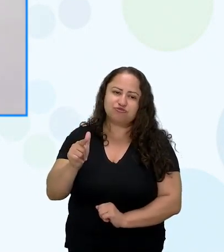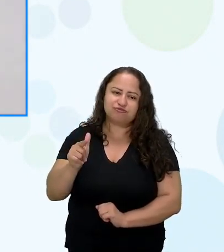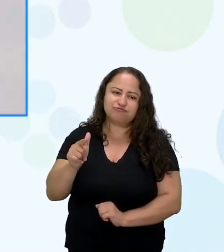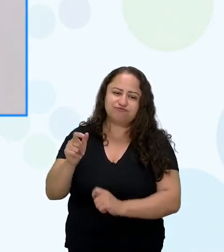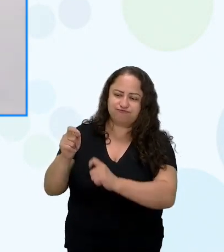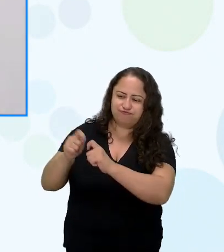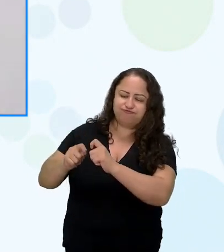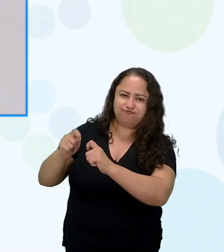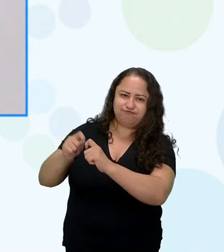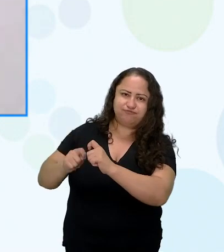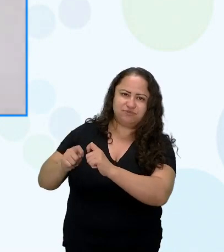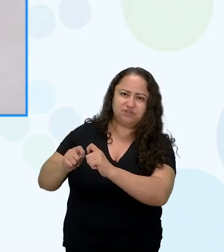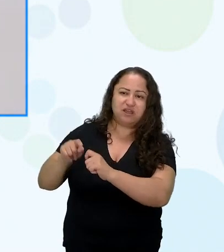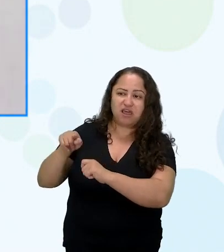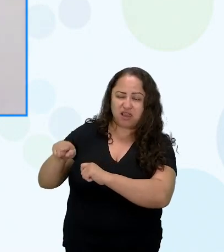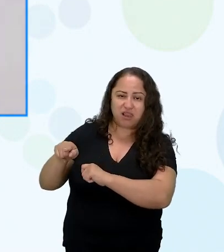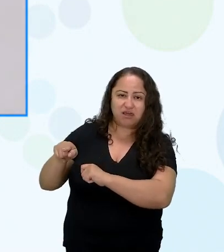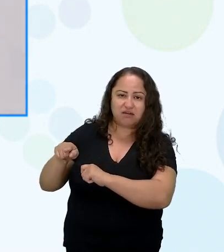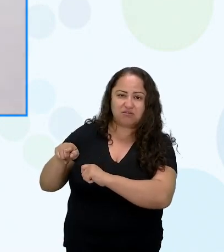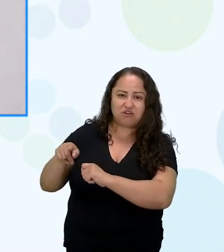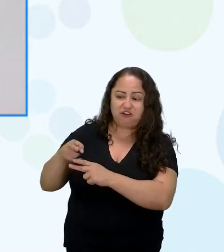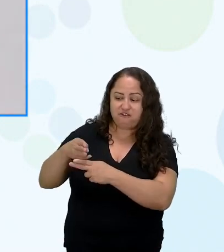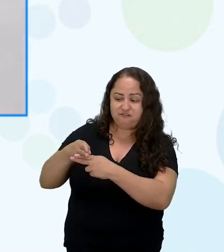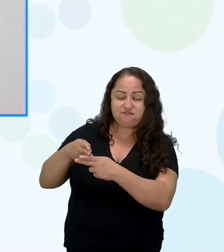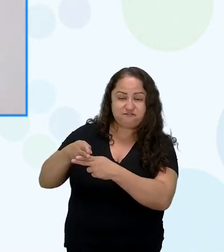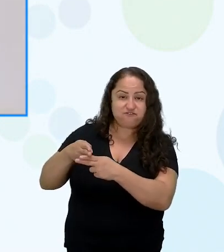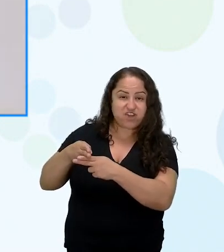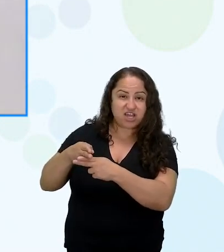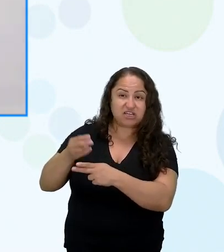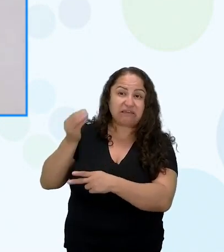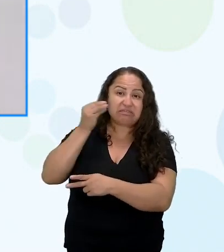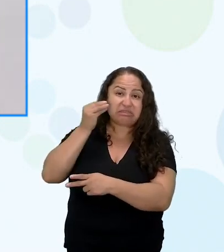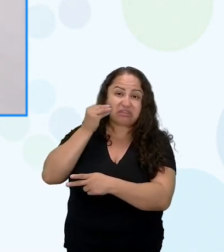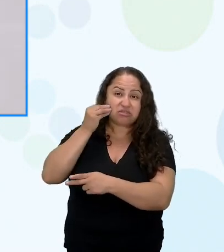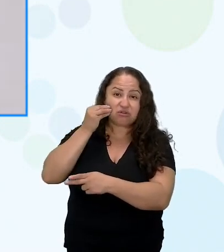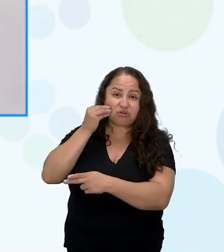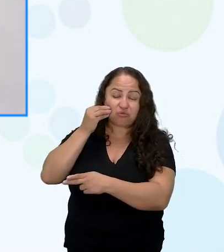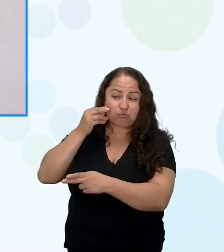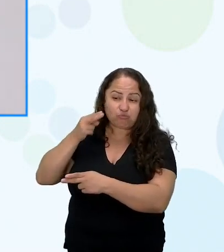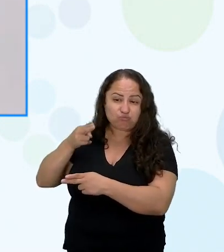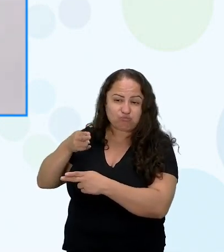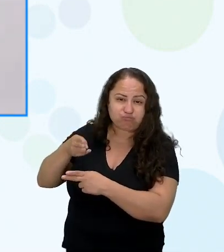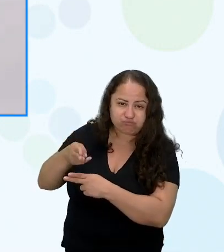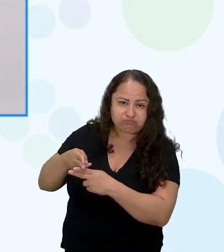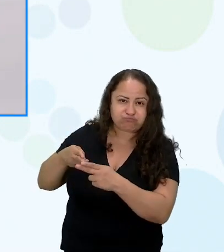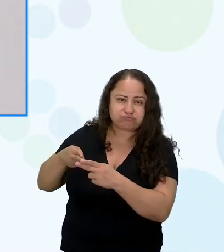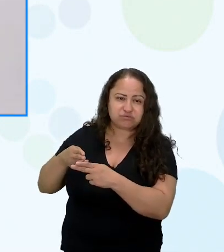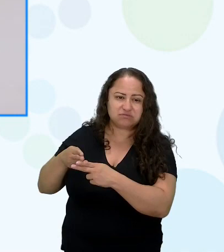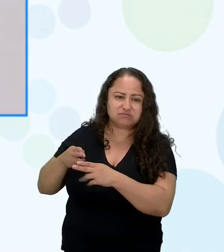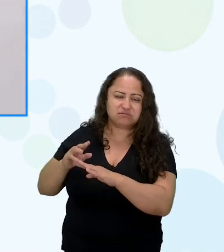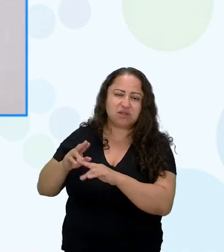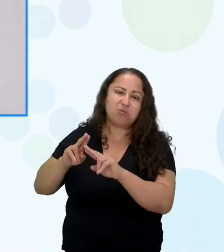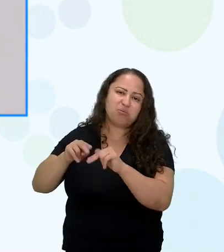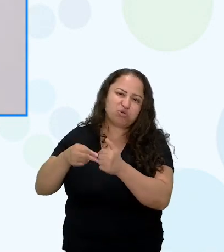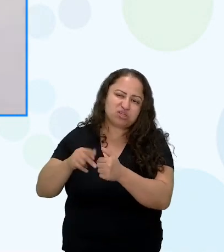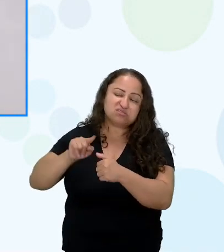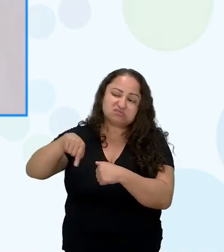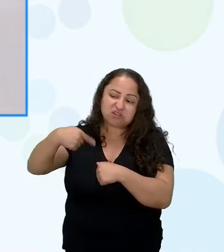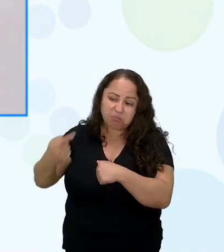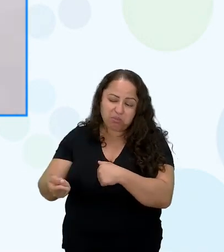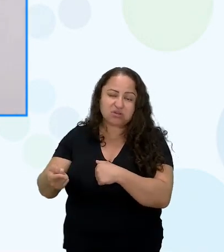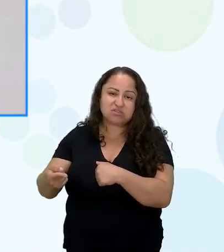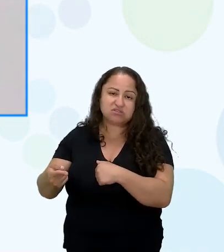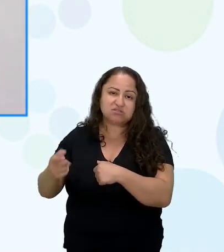pegou uma faca e tentou cortá-lo e no fim das contas ela foi enforcada por isso